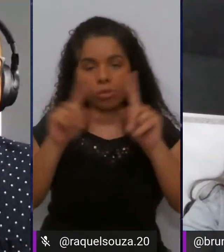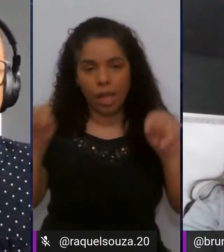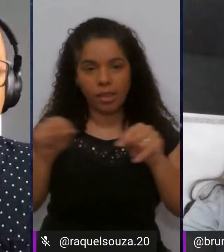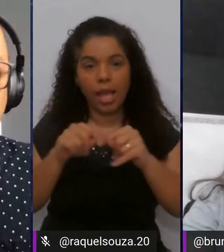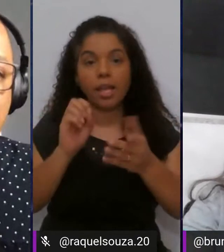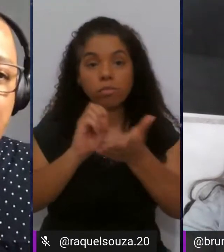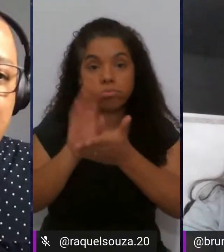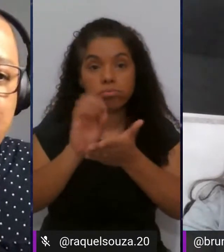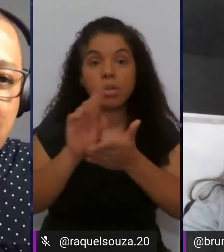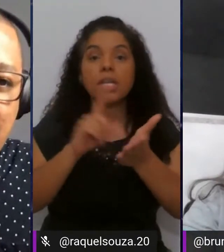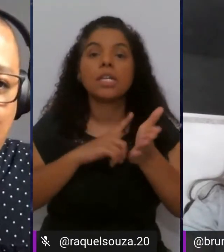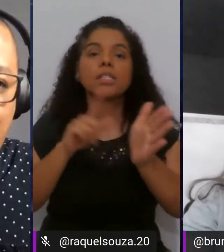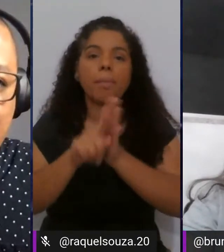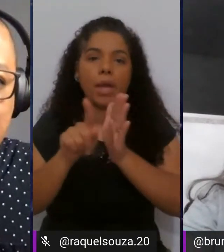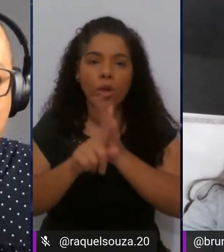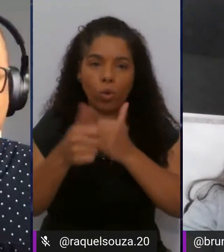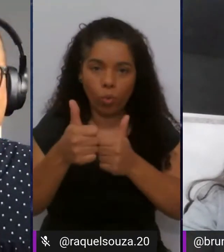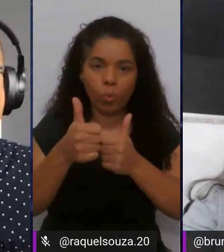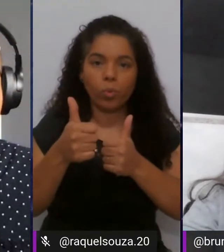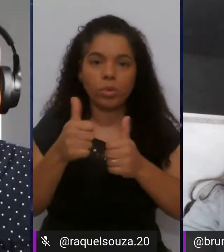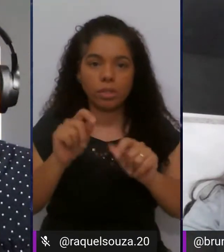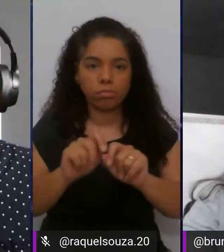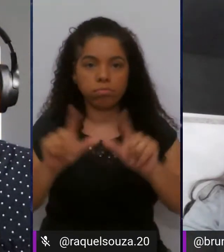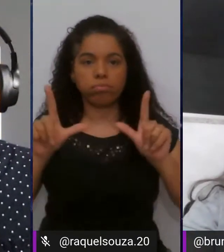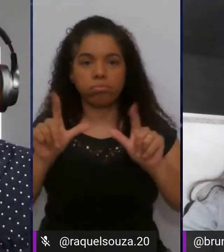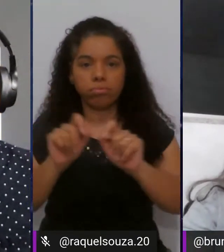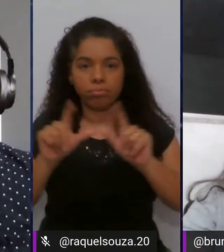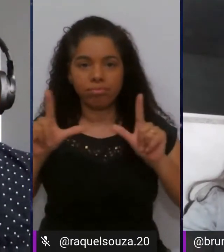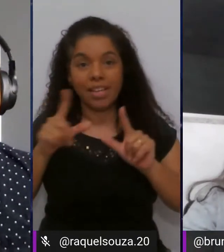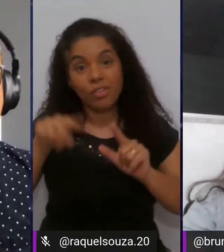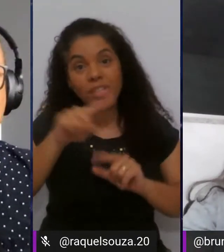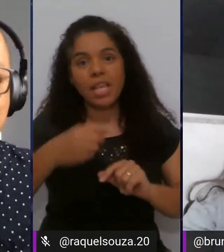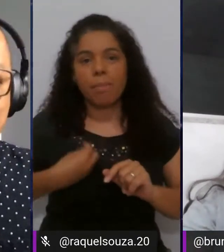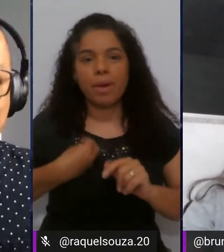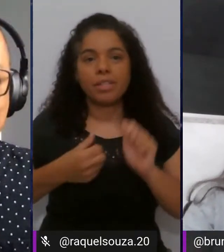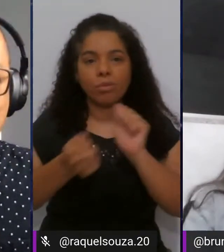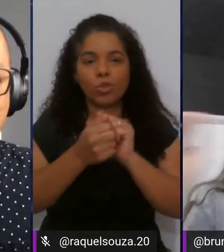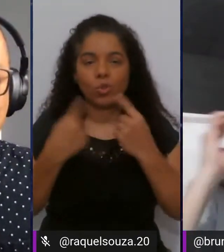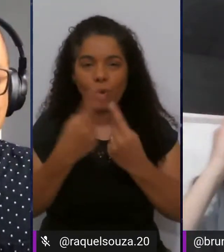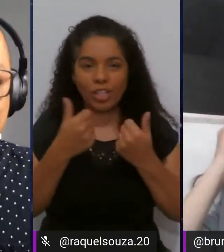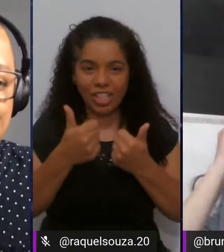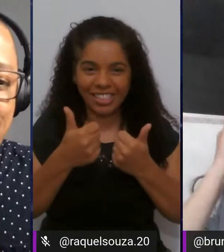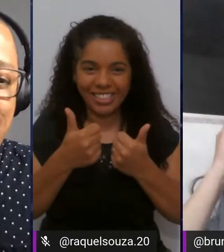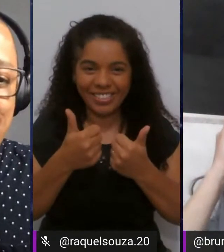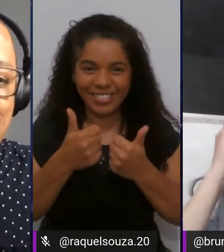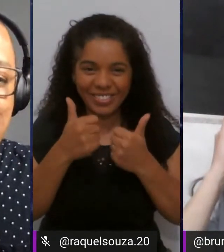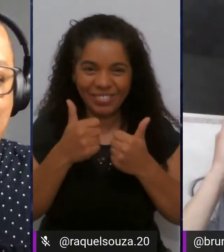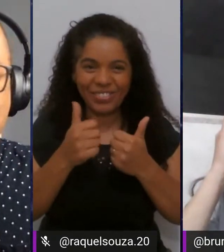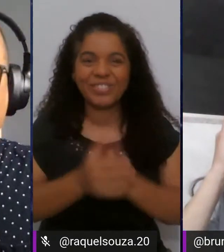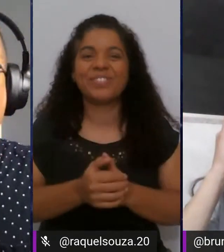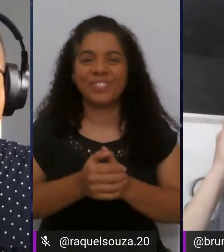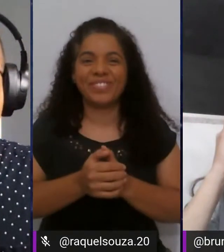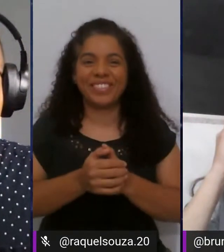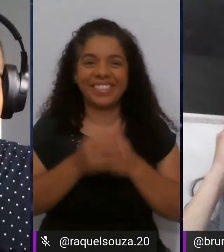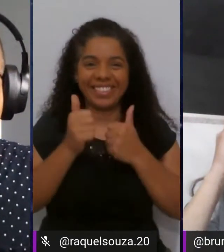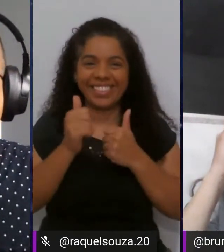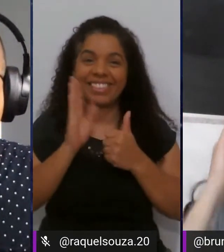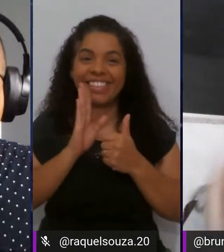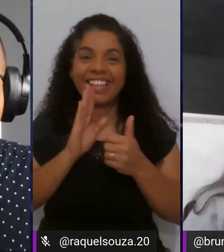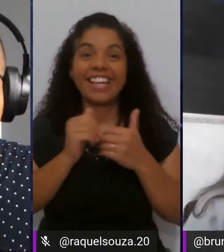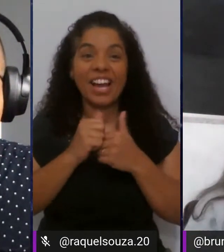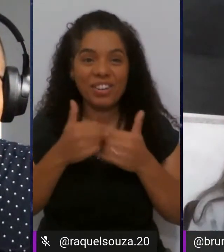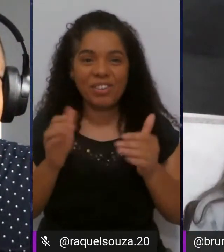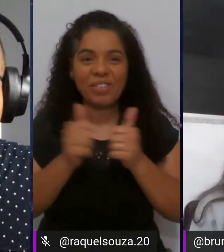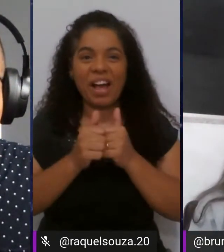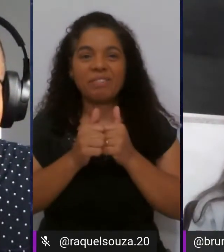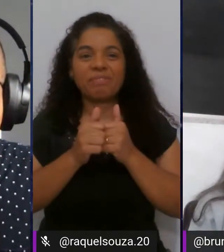te mandando algumas perguntas, tá? E aí você participa aqui junto com a gente, tá bom? Tá bom. Legal, vamos lá, então,